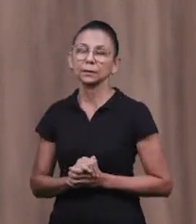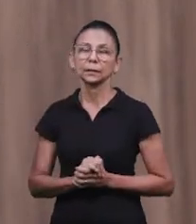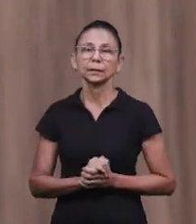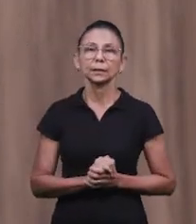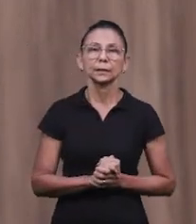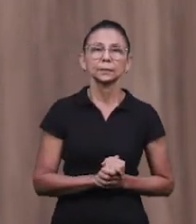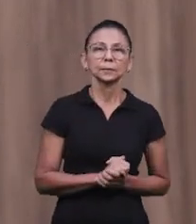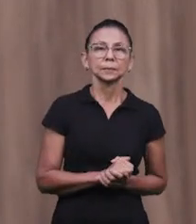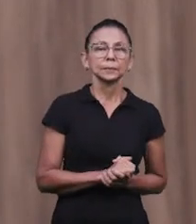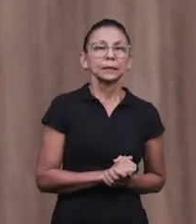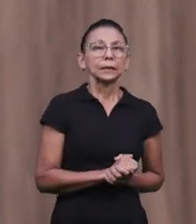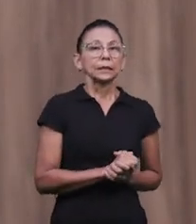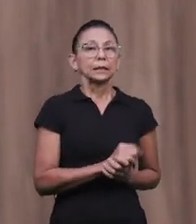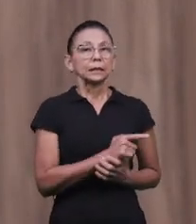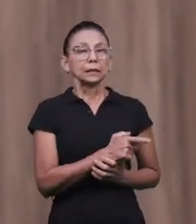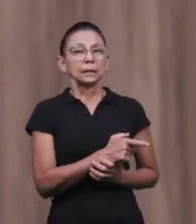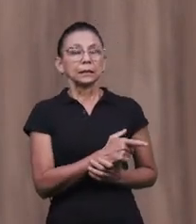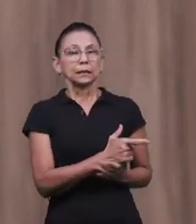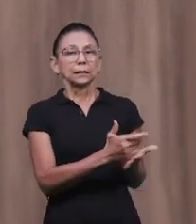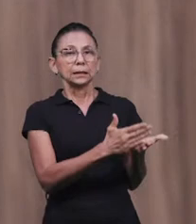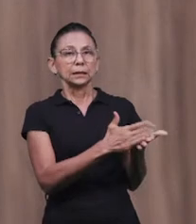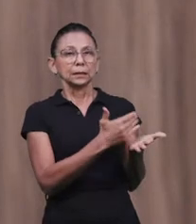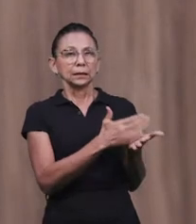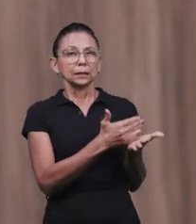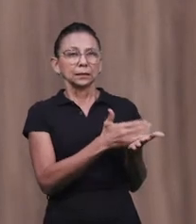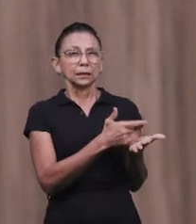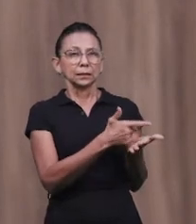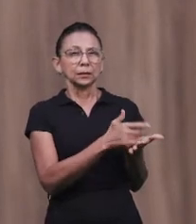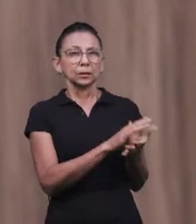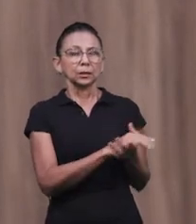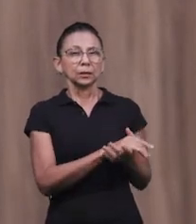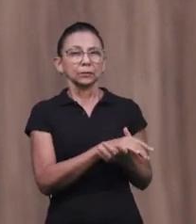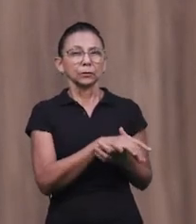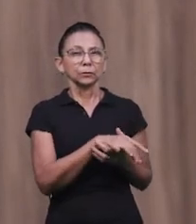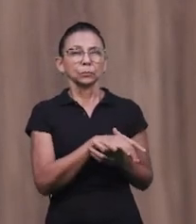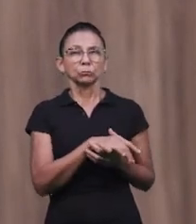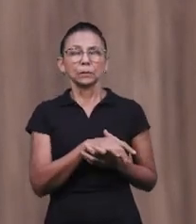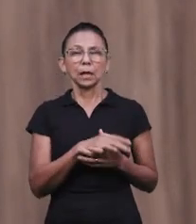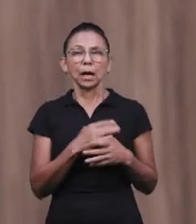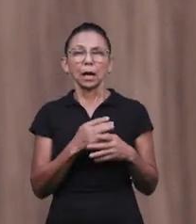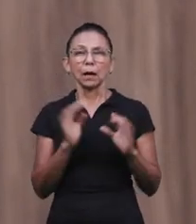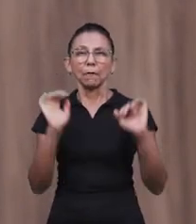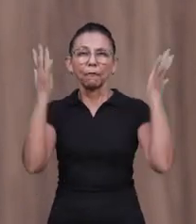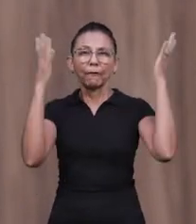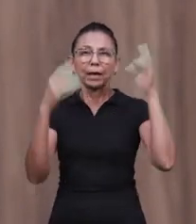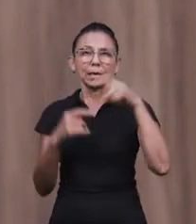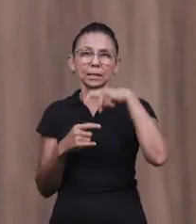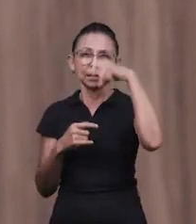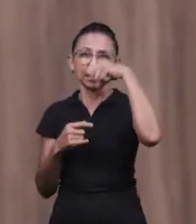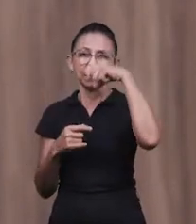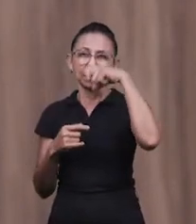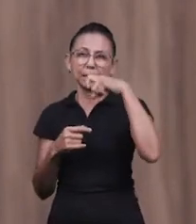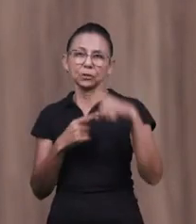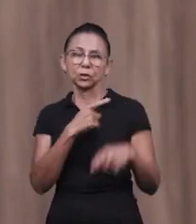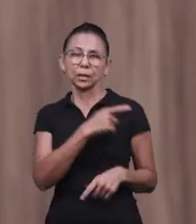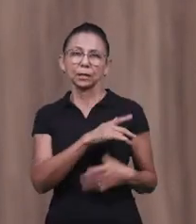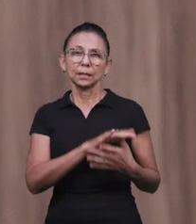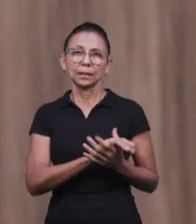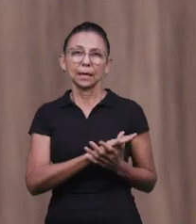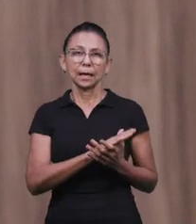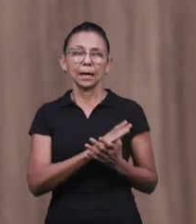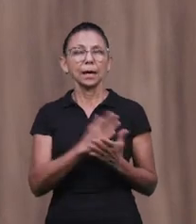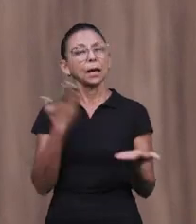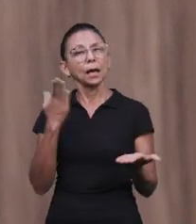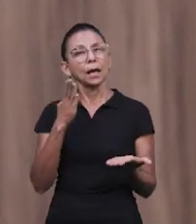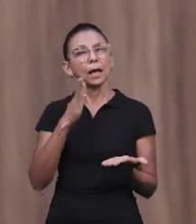tenta burlar. Ele tenta tirar aquilo que é o nosso